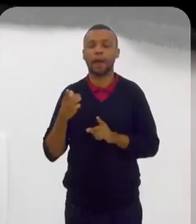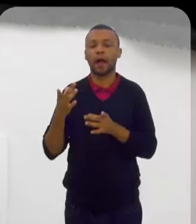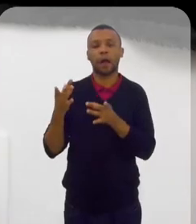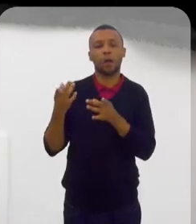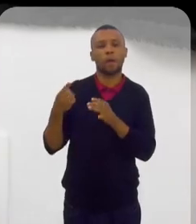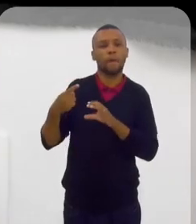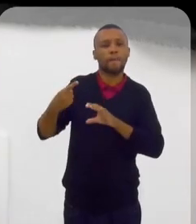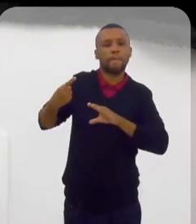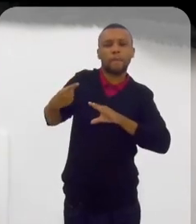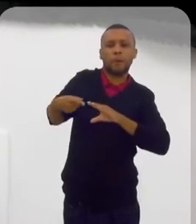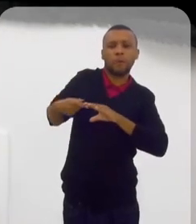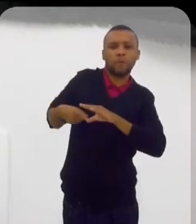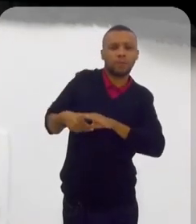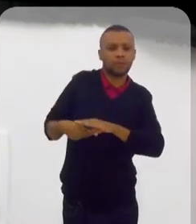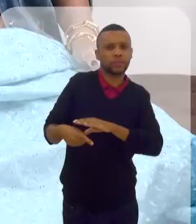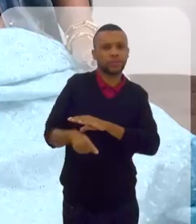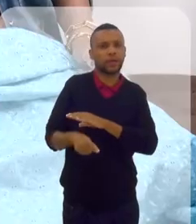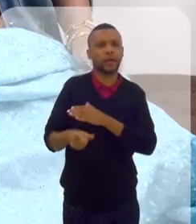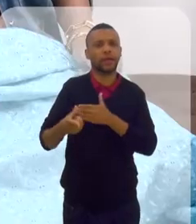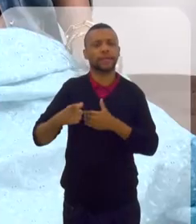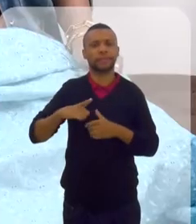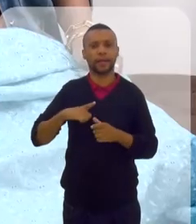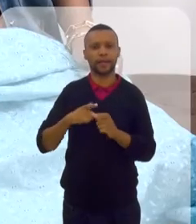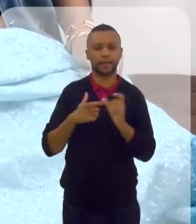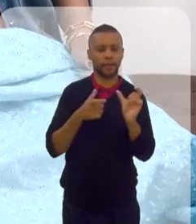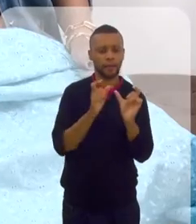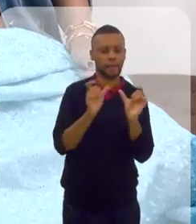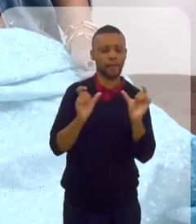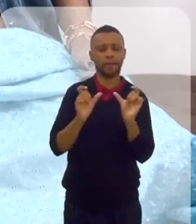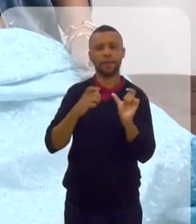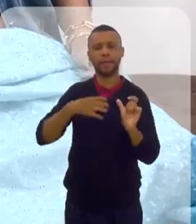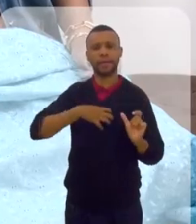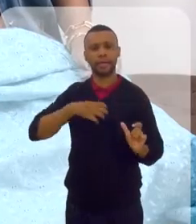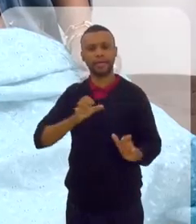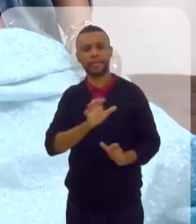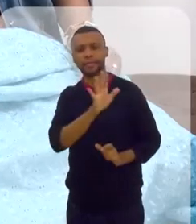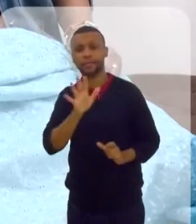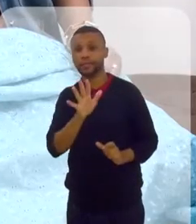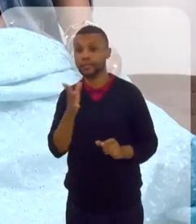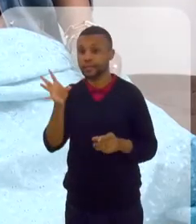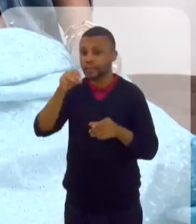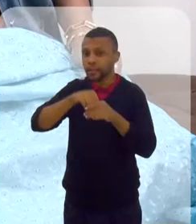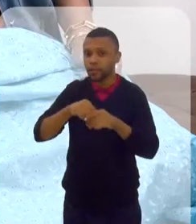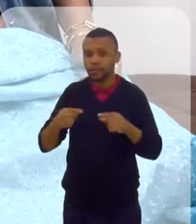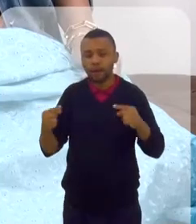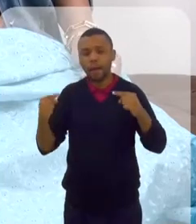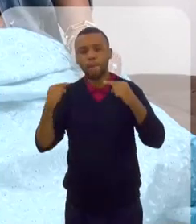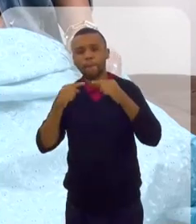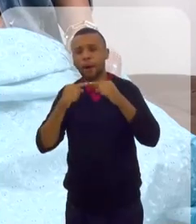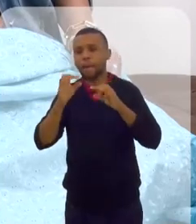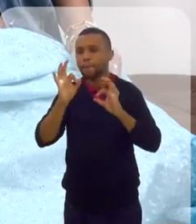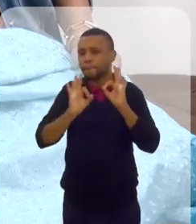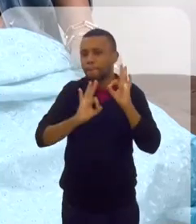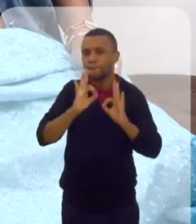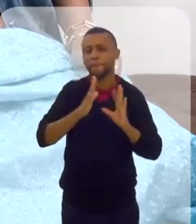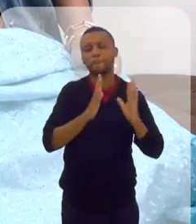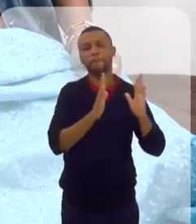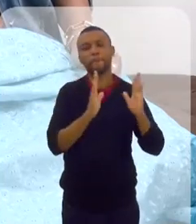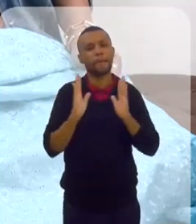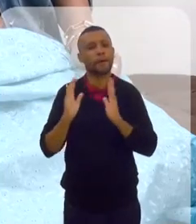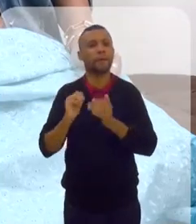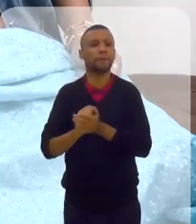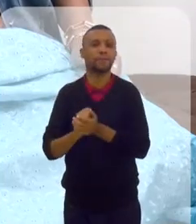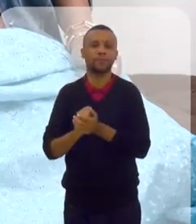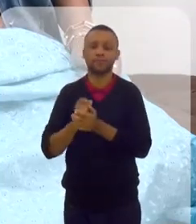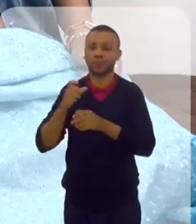muito grande com relação ao Alcorão. Tem muitos sentidos por trás das palavras. Sim. Ela não está dentro de uma ordem cronológica. Então, eu busquei as pessoas. Eu